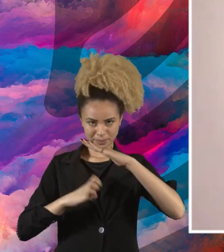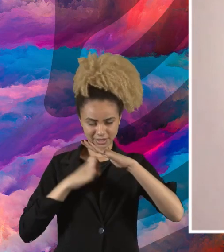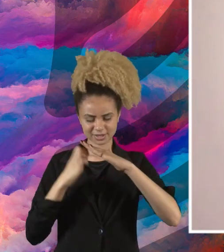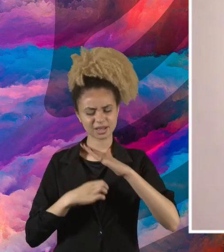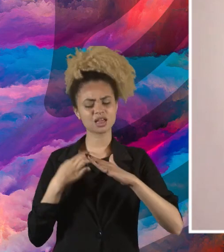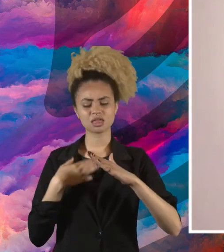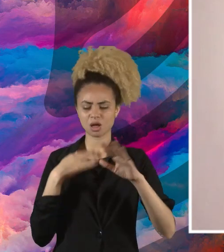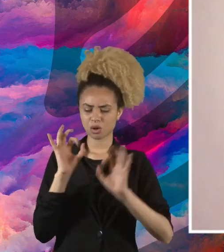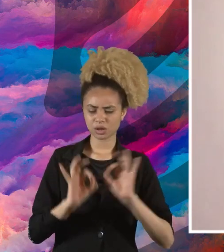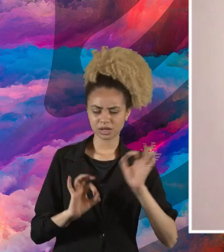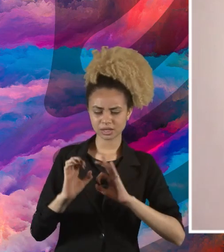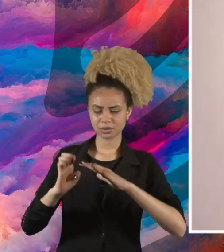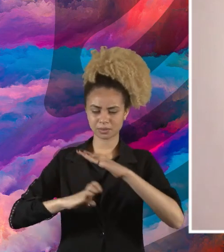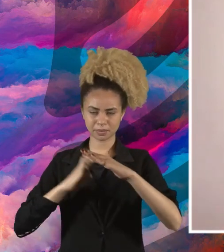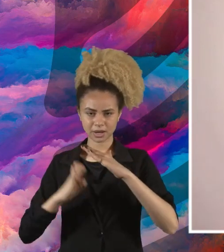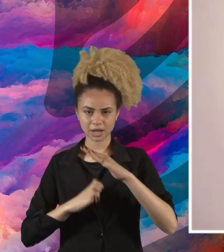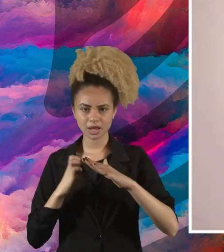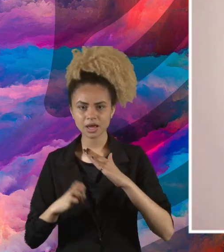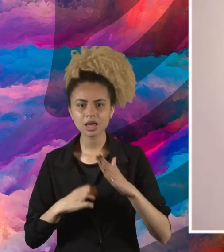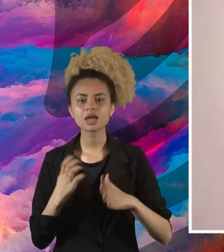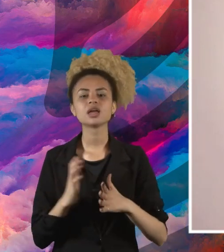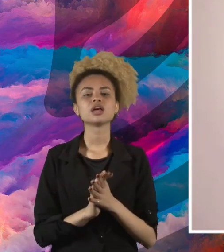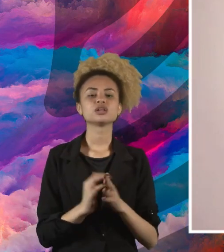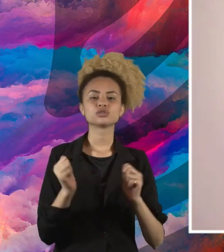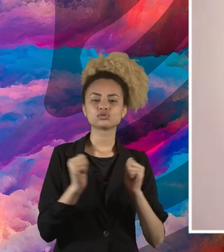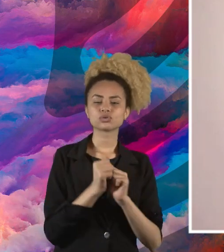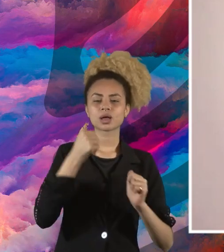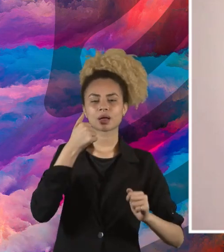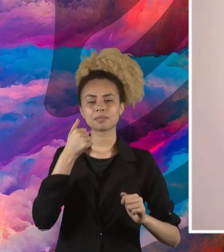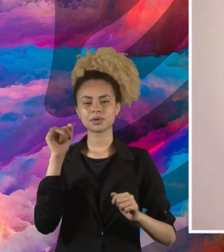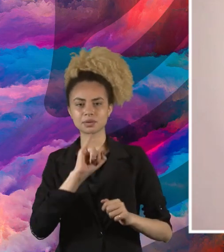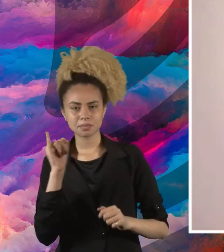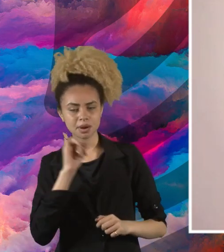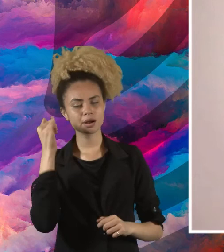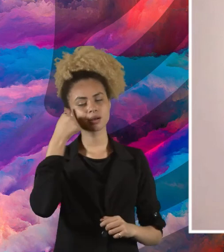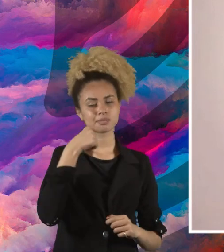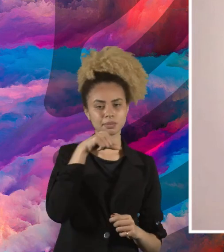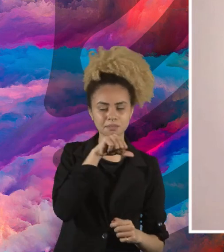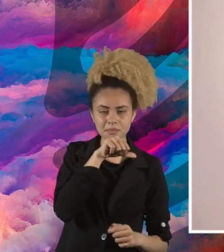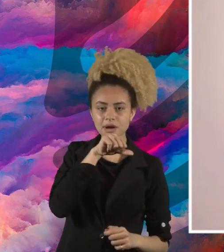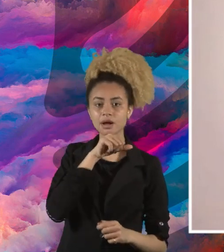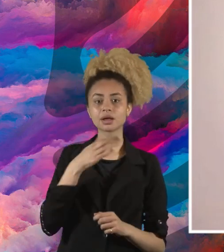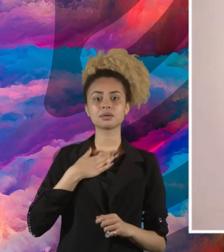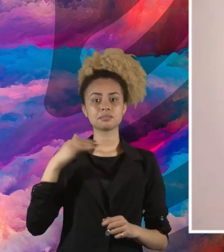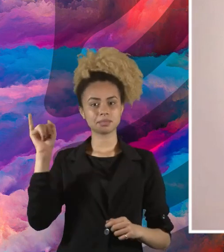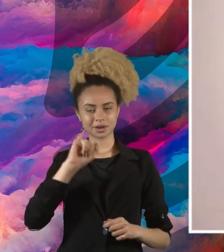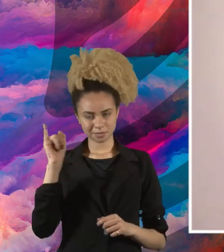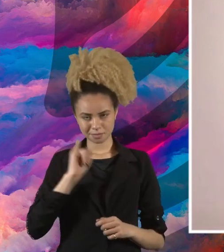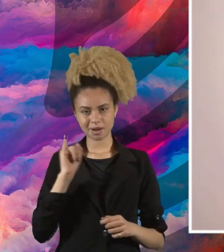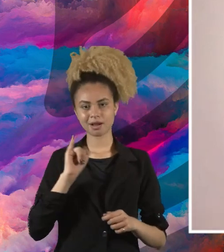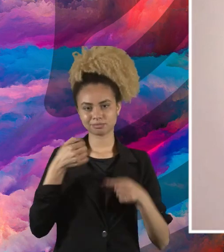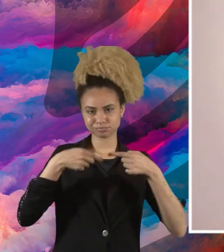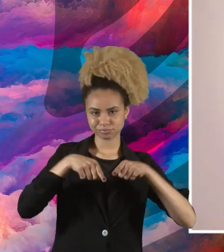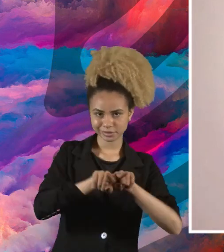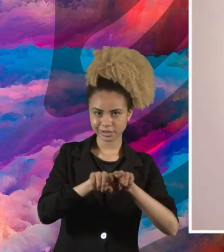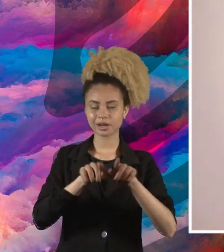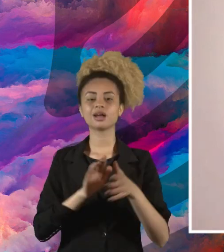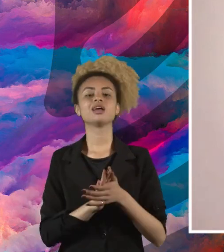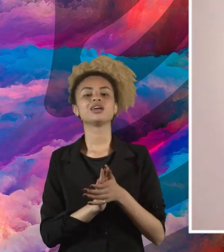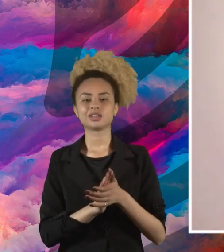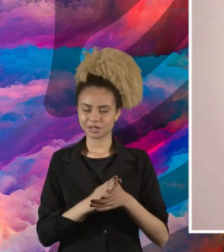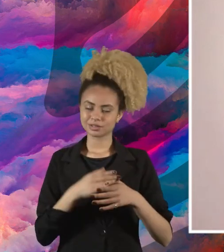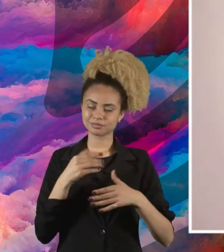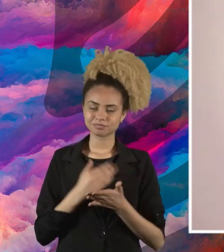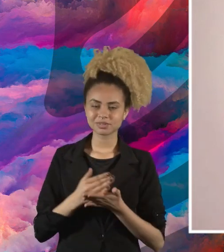montar a Maqueda Cosméticos, juntei com minha irmã, com a minha mãe, minha irmã hoje é a Shirley, minha sócia e a gente começou essa